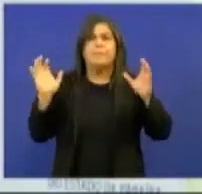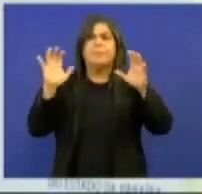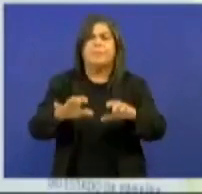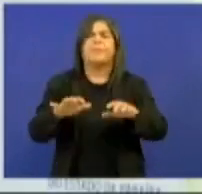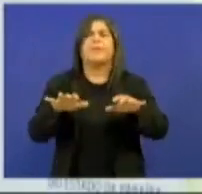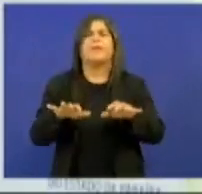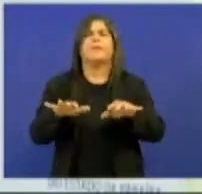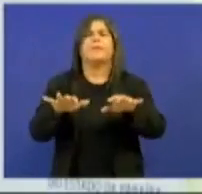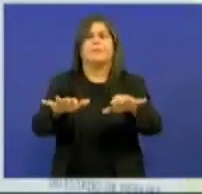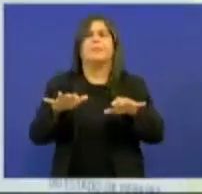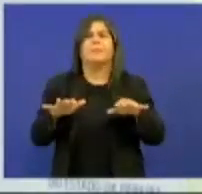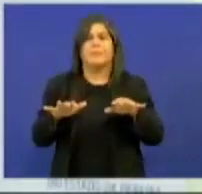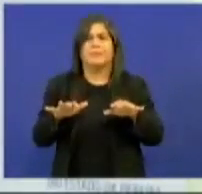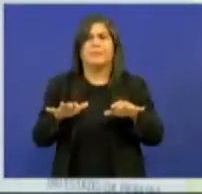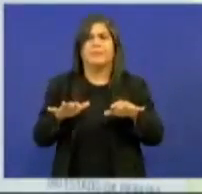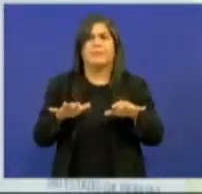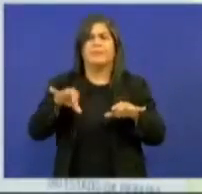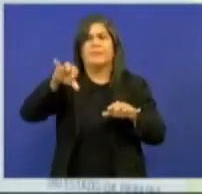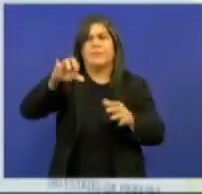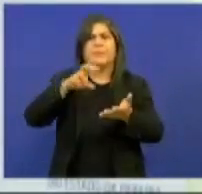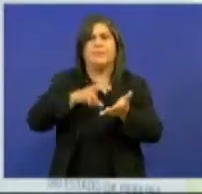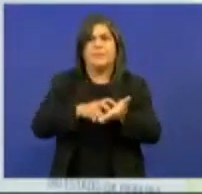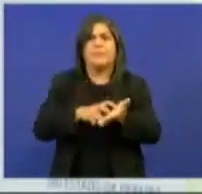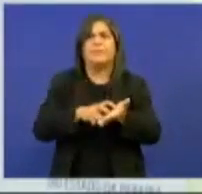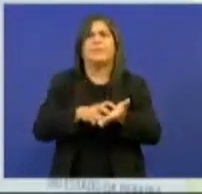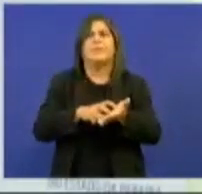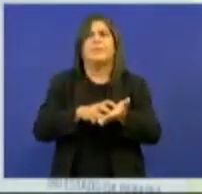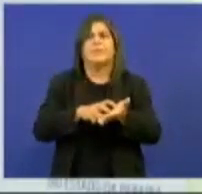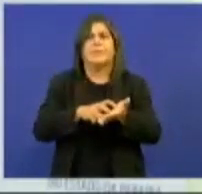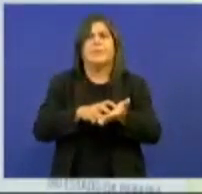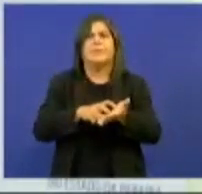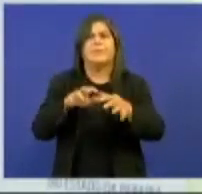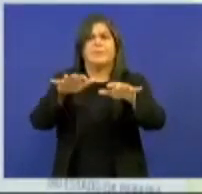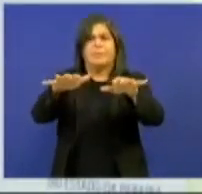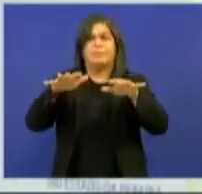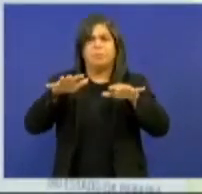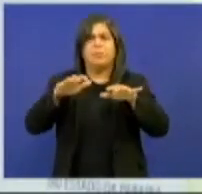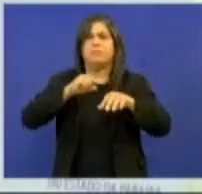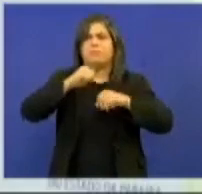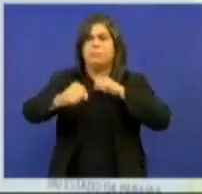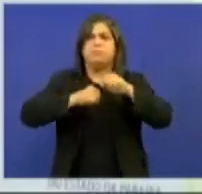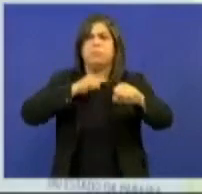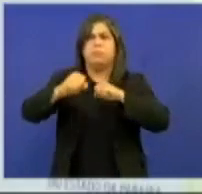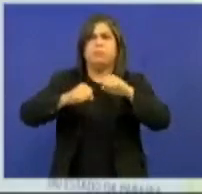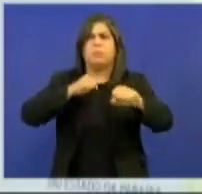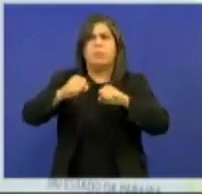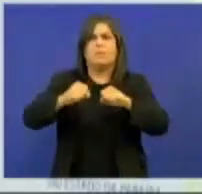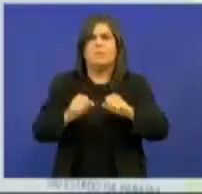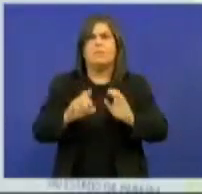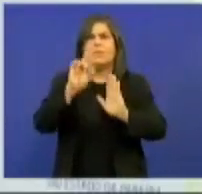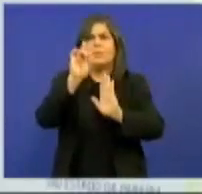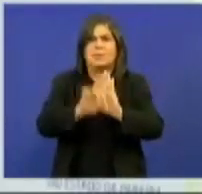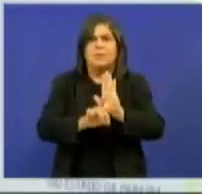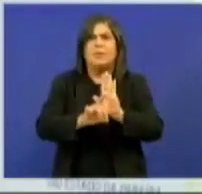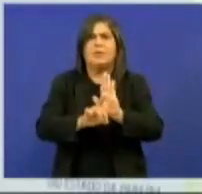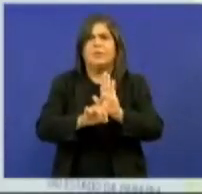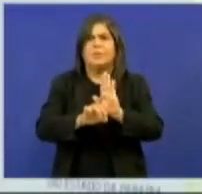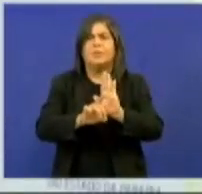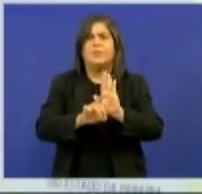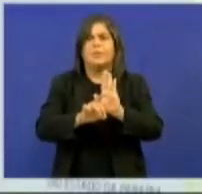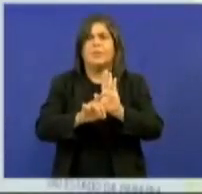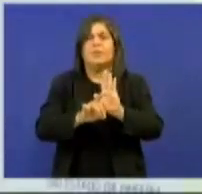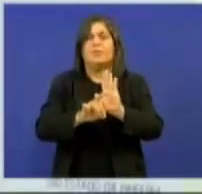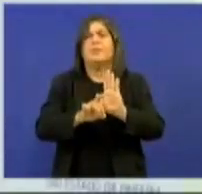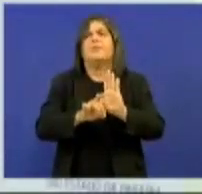na Assembleia Legislativa, às 9 horas da manhã, realizando uma audiência pública sobre os direitos do novo piso